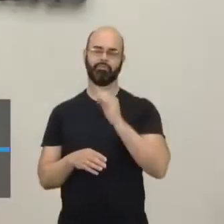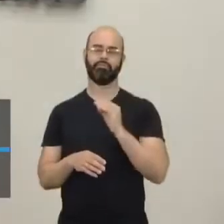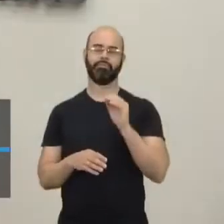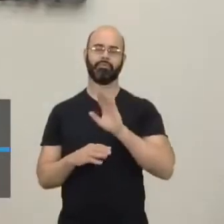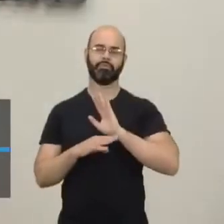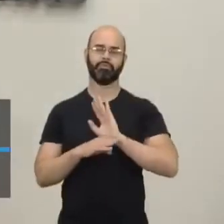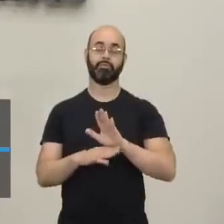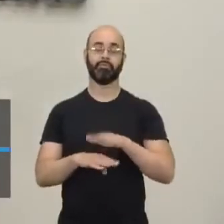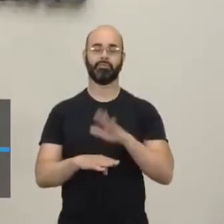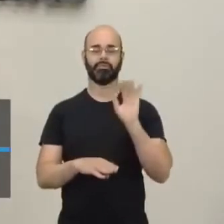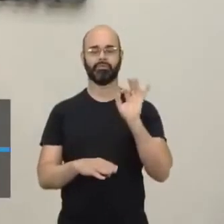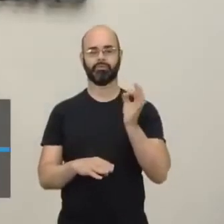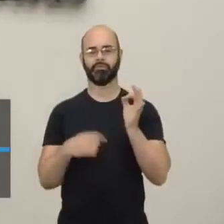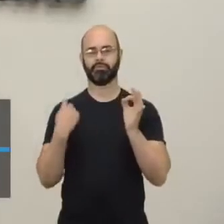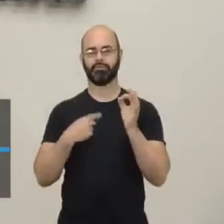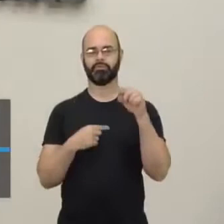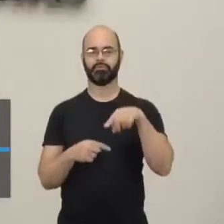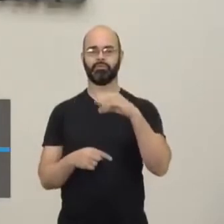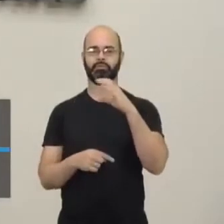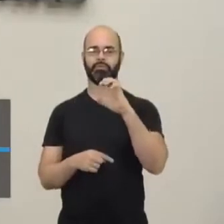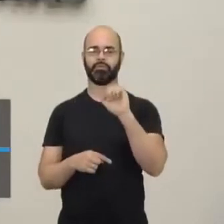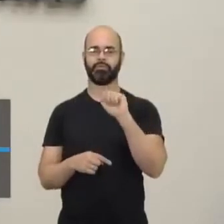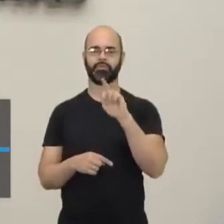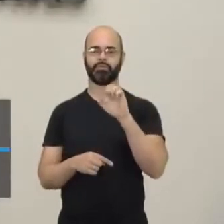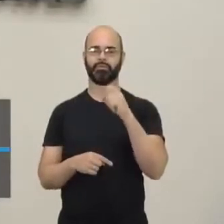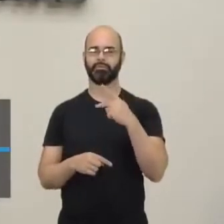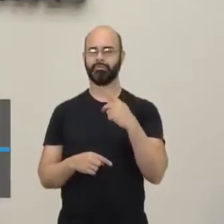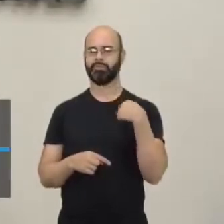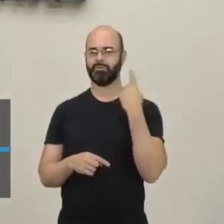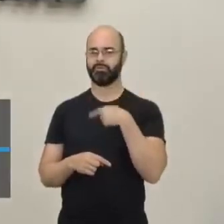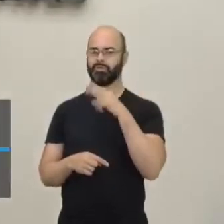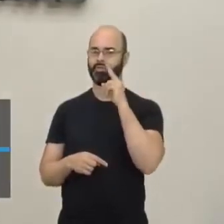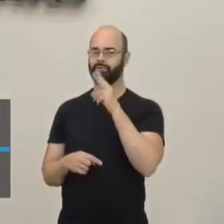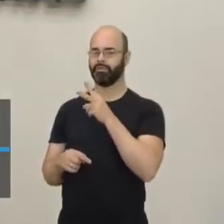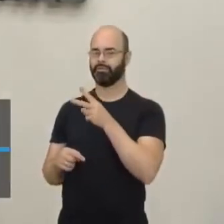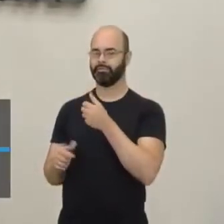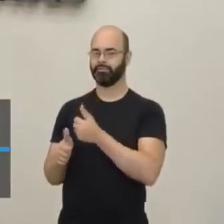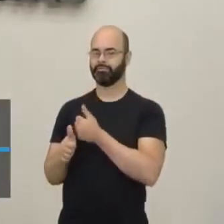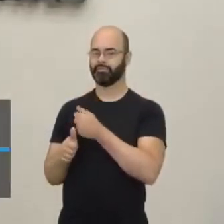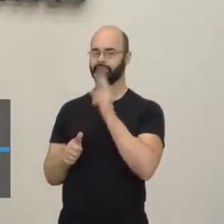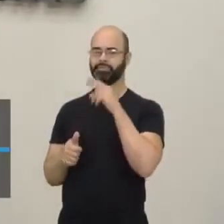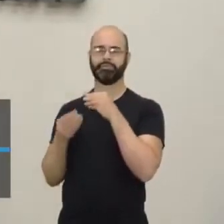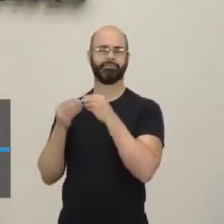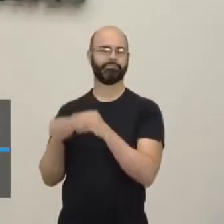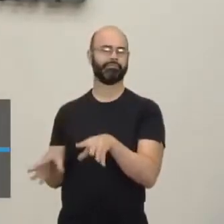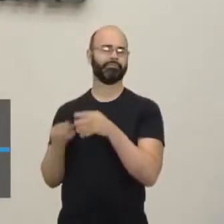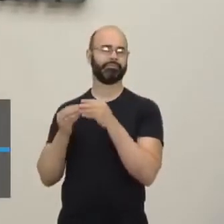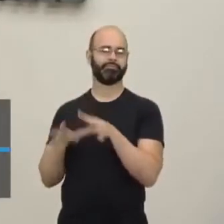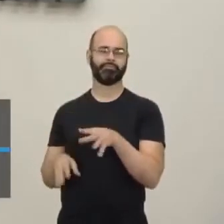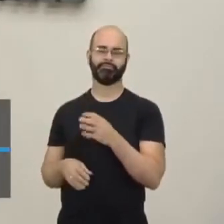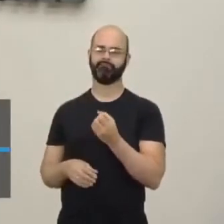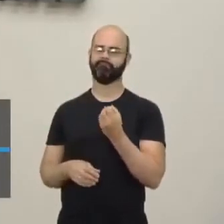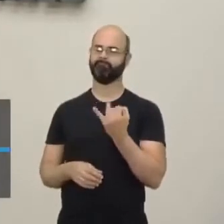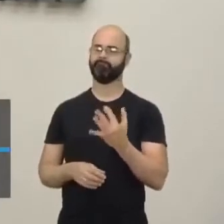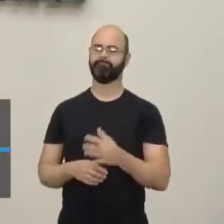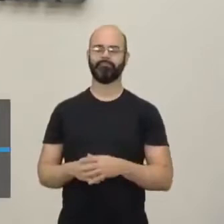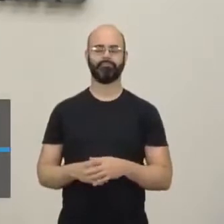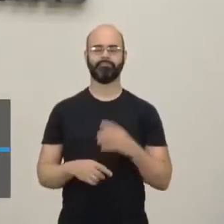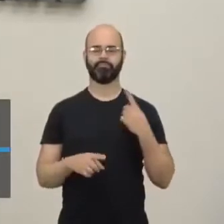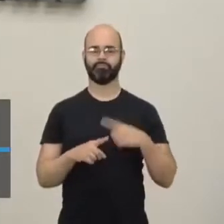Isso, exatamente. E nós que moramos perto do CEA GESP, né? Do CEA GESP, a gente vê lá muito desperdício. Que é o setor